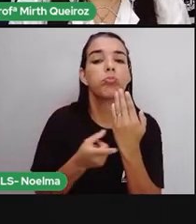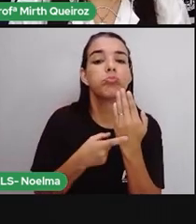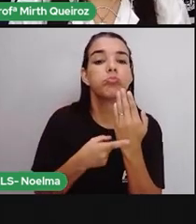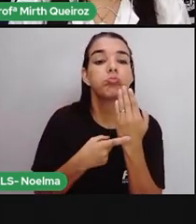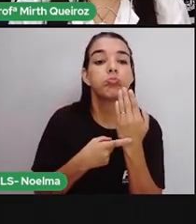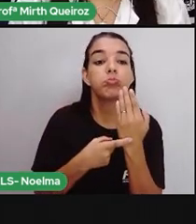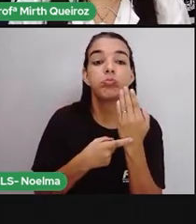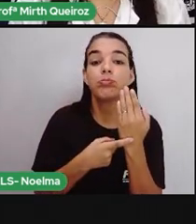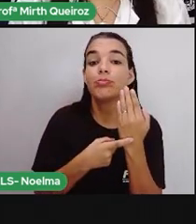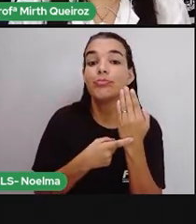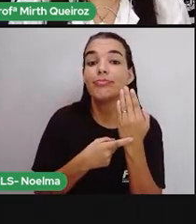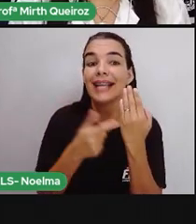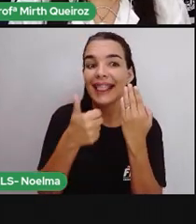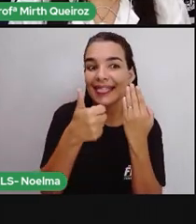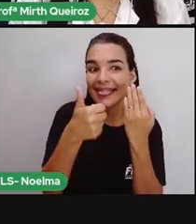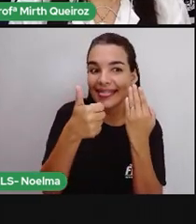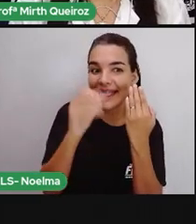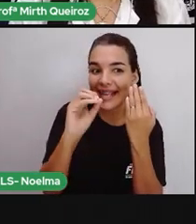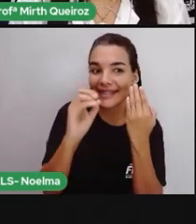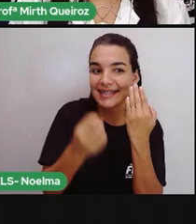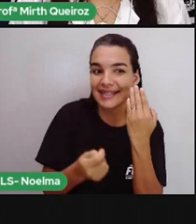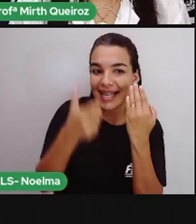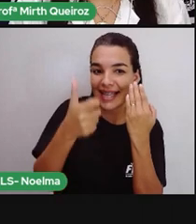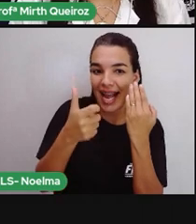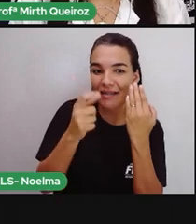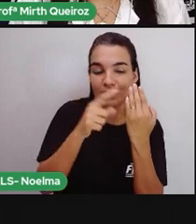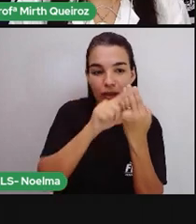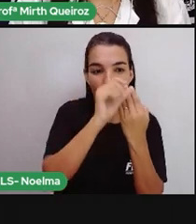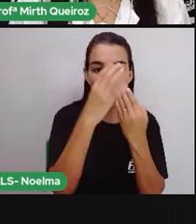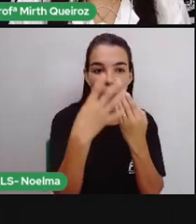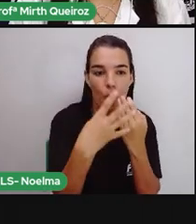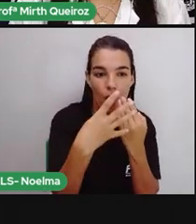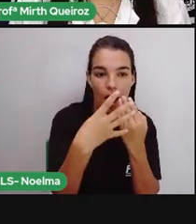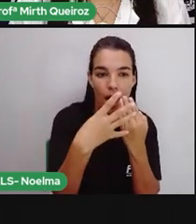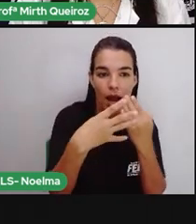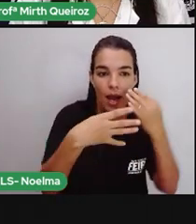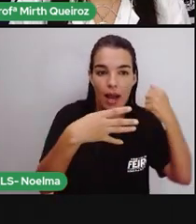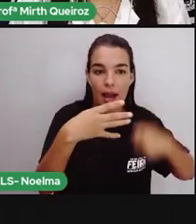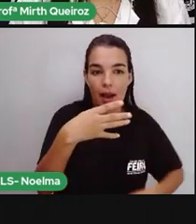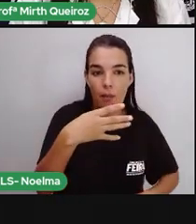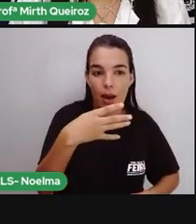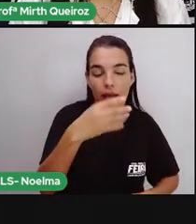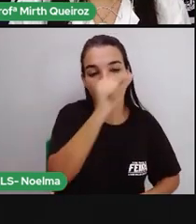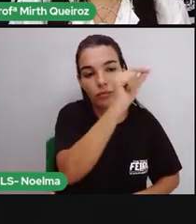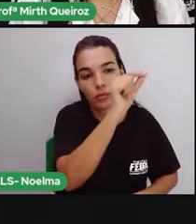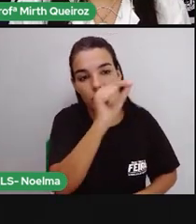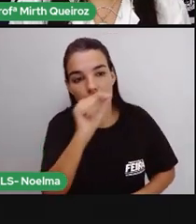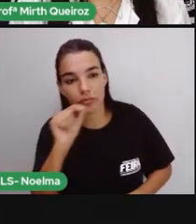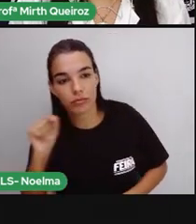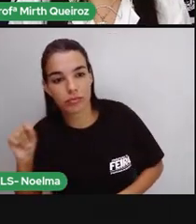anverso? É o dez centavos. Então, o quatro, ele vai ser associado à letra A.